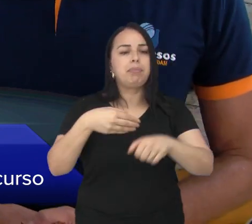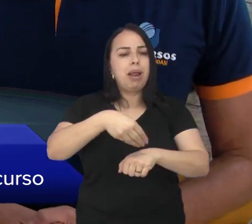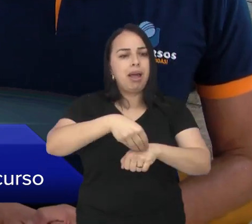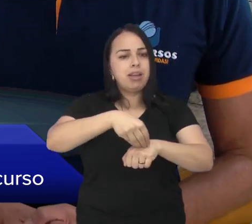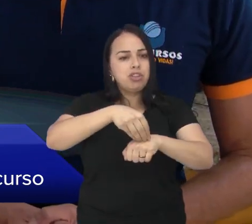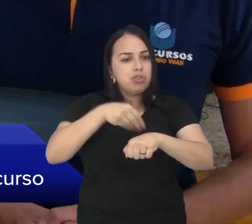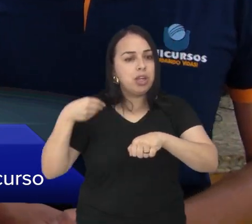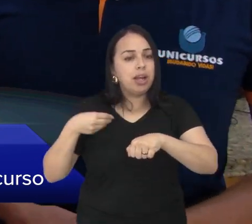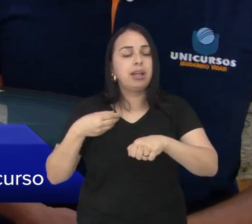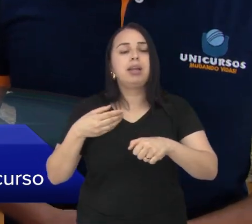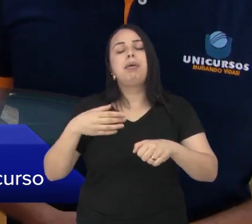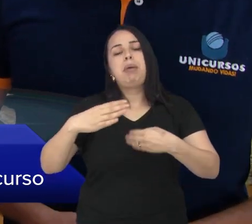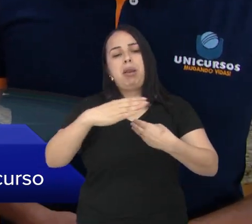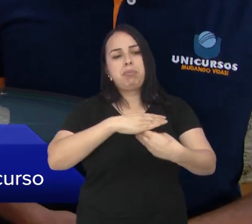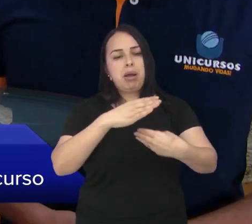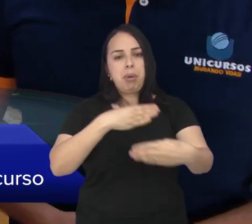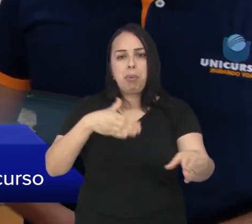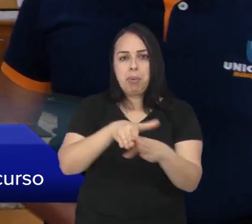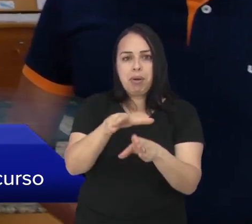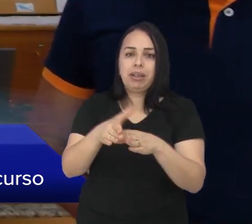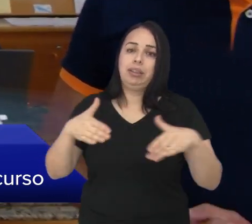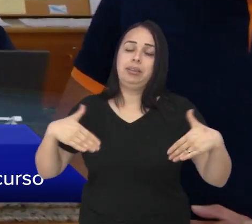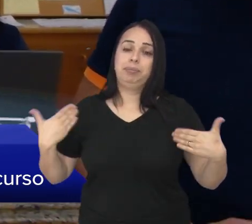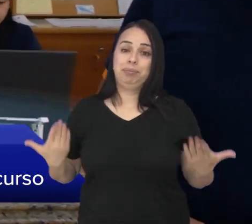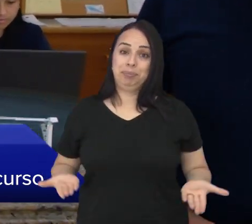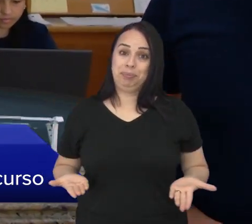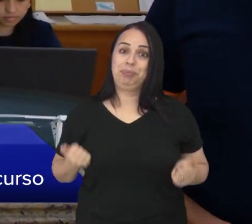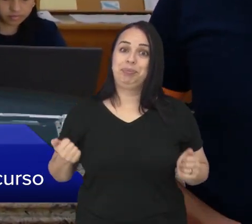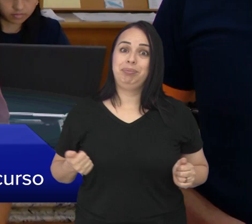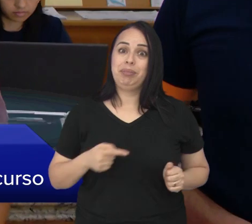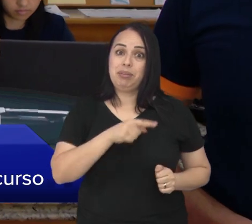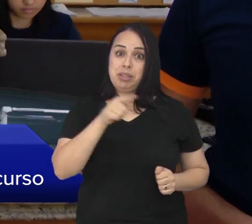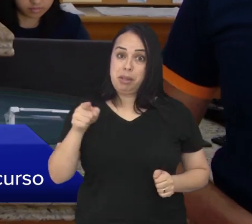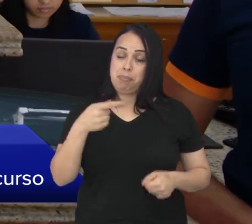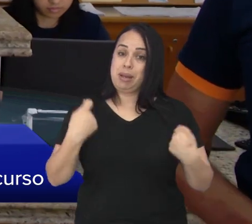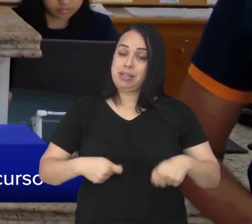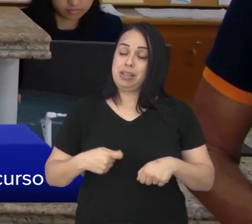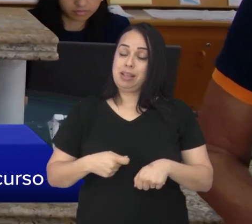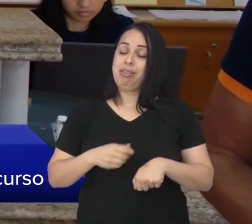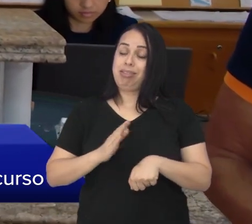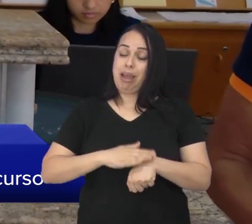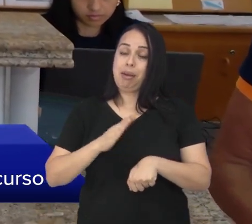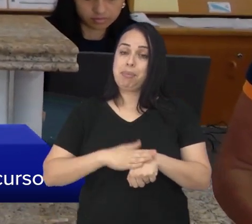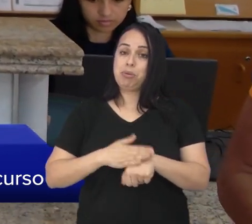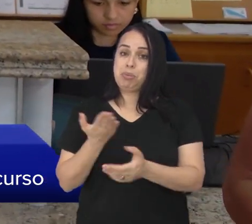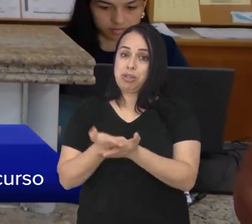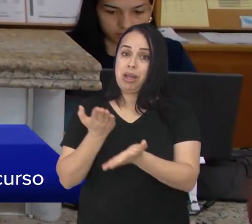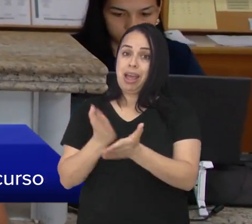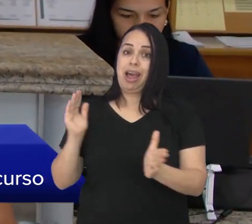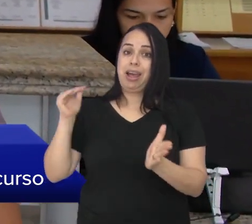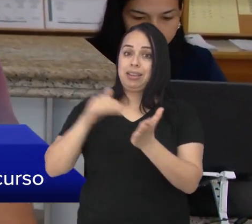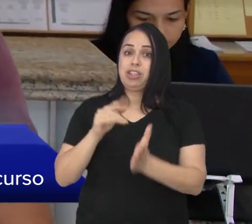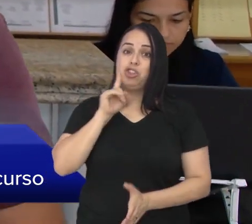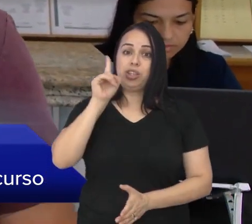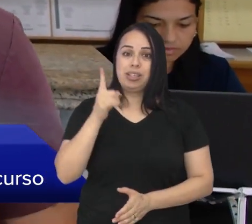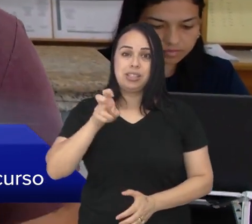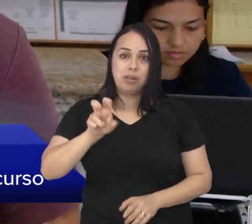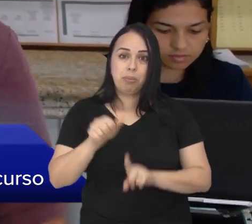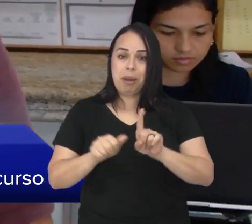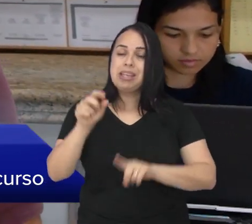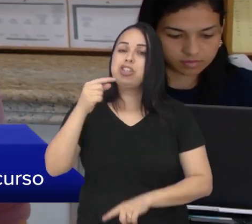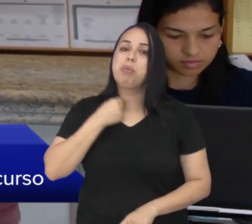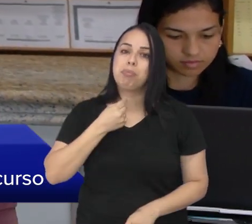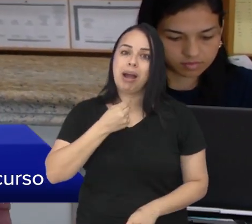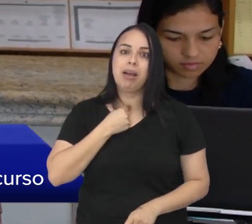obrigado pelas dicas, pela orientação. Então, é isso, gente. Tem esse tempo até o dia 5 de maio, até a prova em